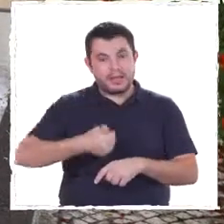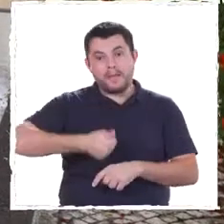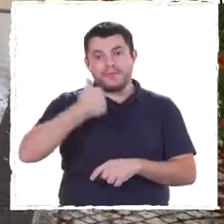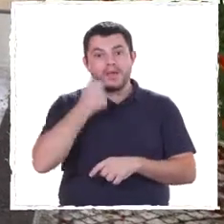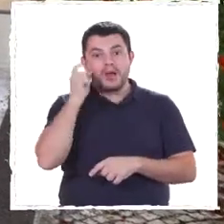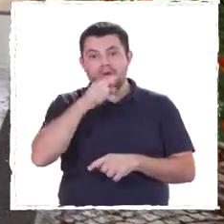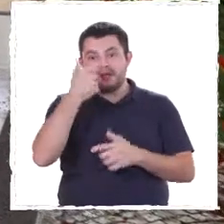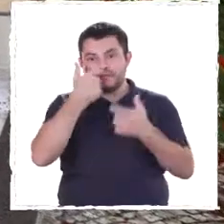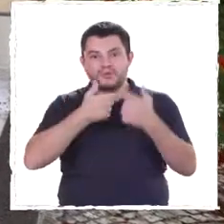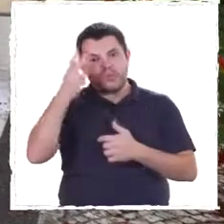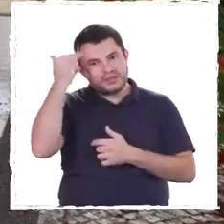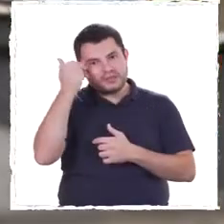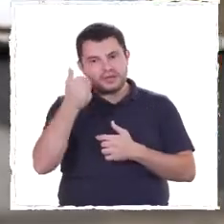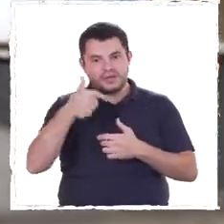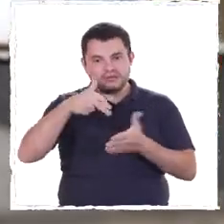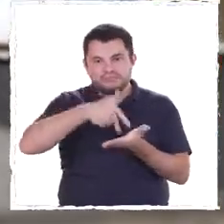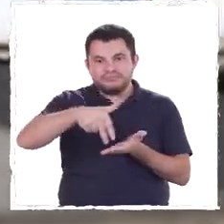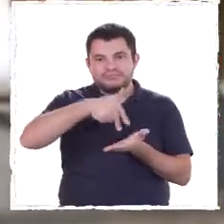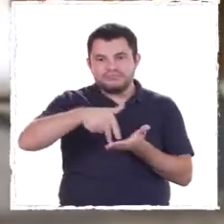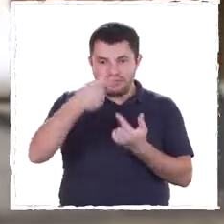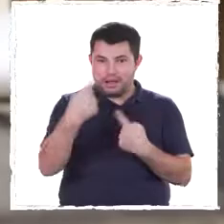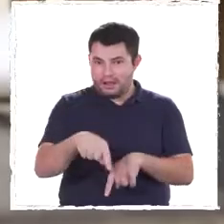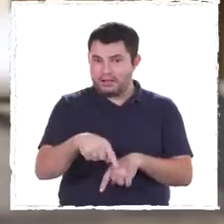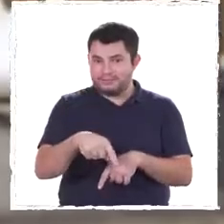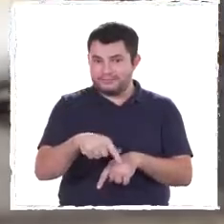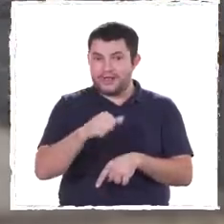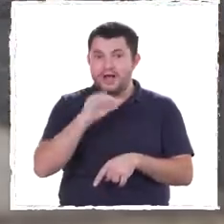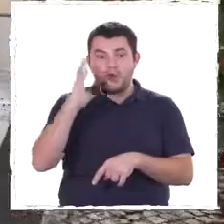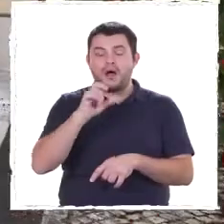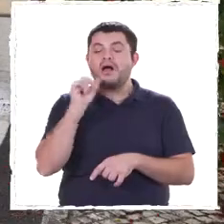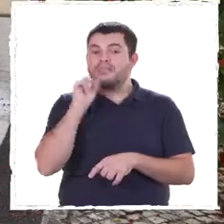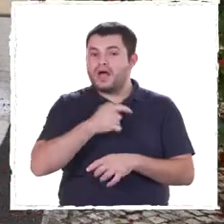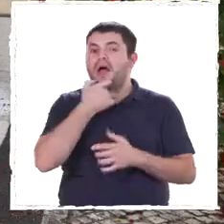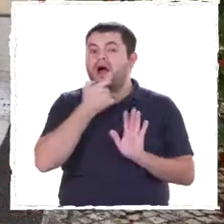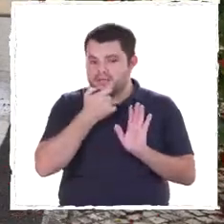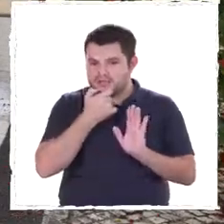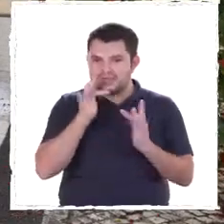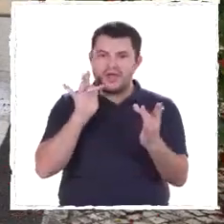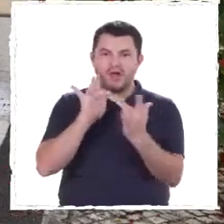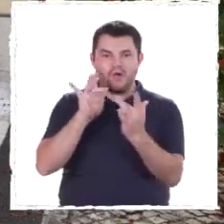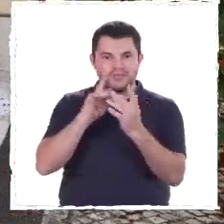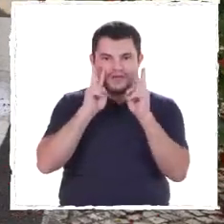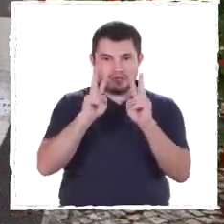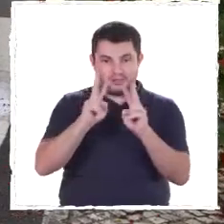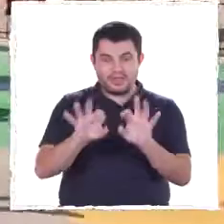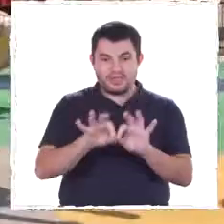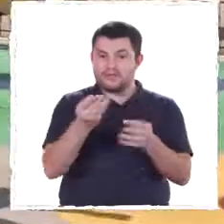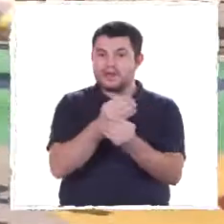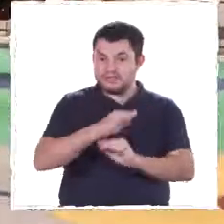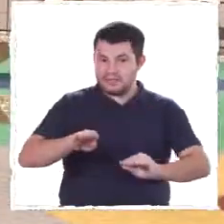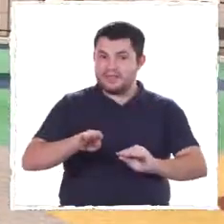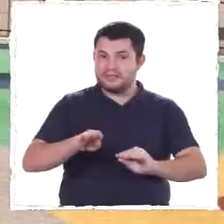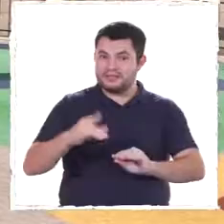Os peões, principalmente quando os idosos se encontram a atravessar a faixa de rodagem. E, sempre que possível, estabeleça um contacto visual.